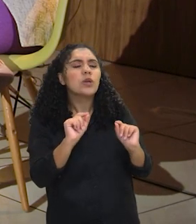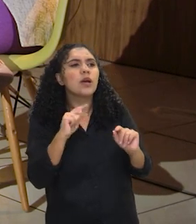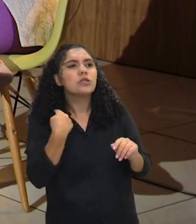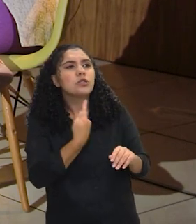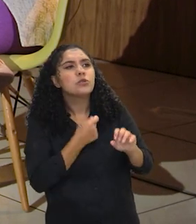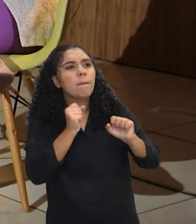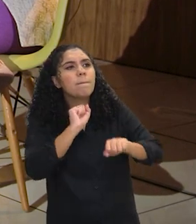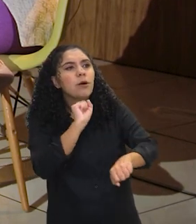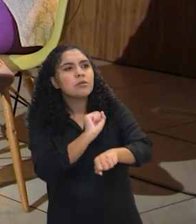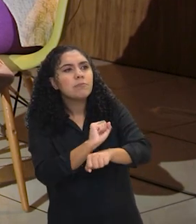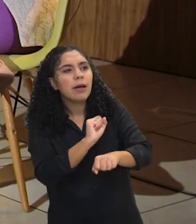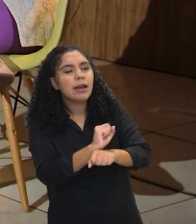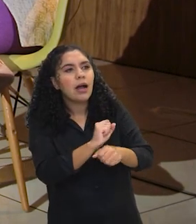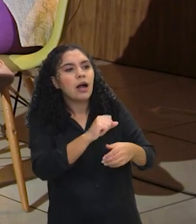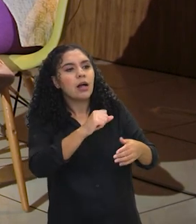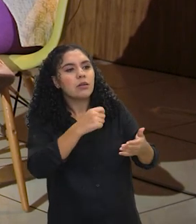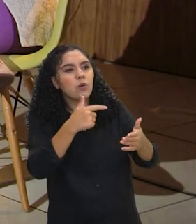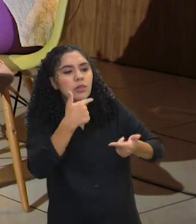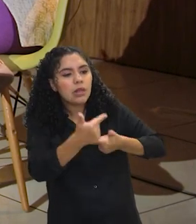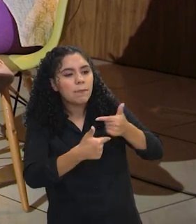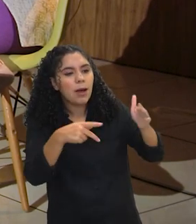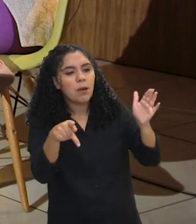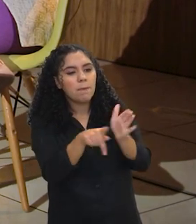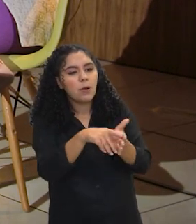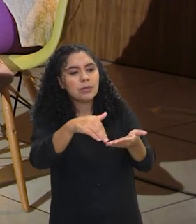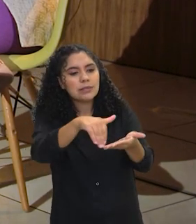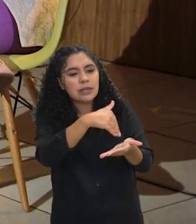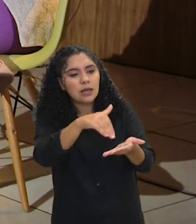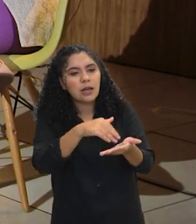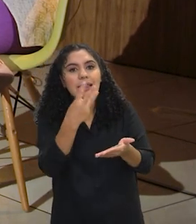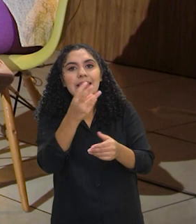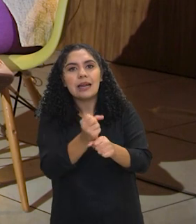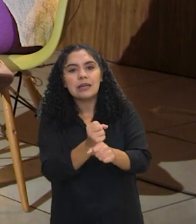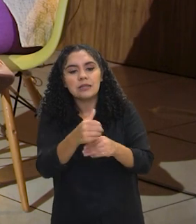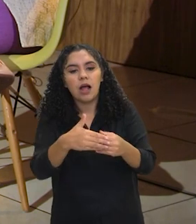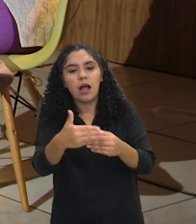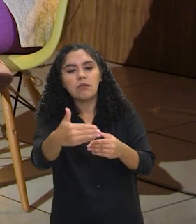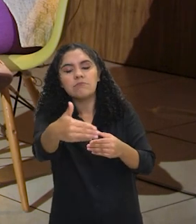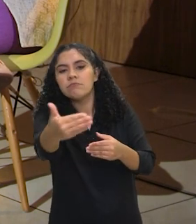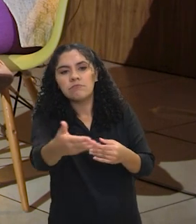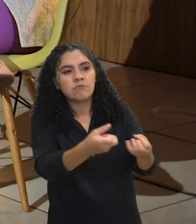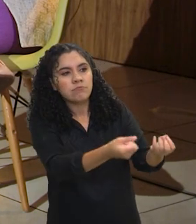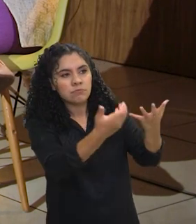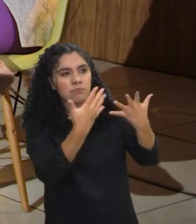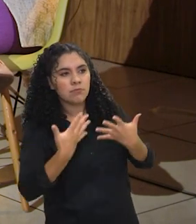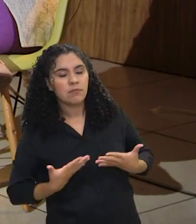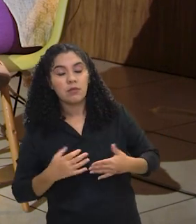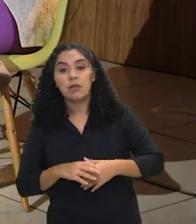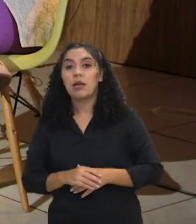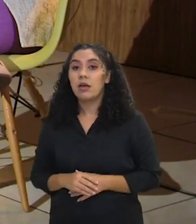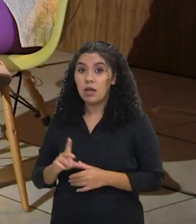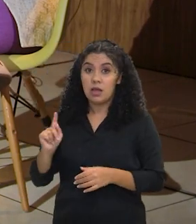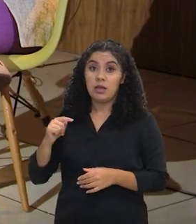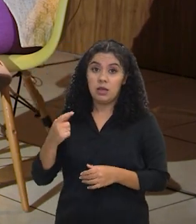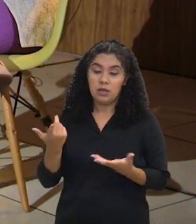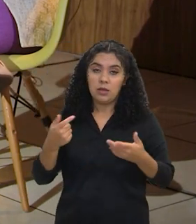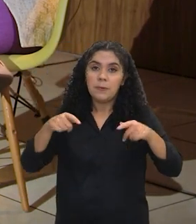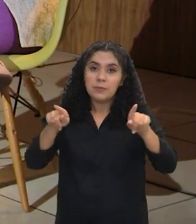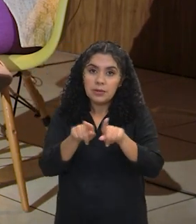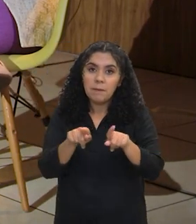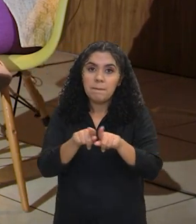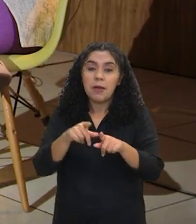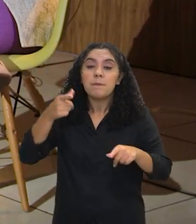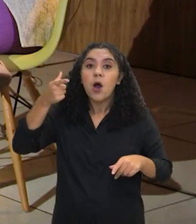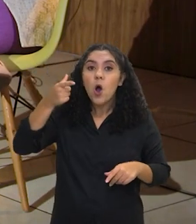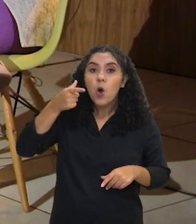trabalho, da atuação da secretaria daqui para os próximos três anos? Olha, primeiro, efetivar tudo